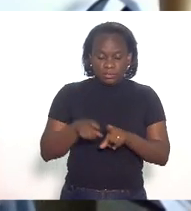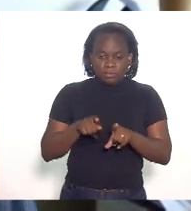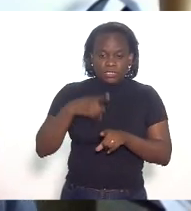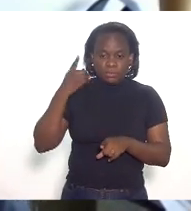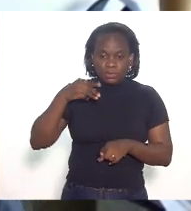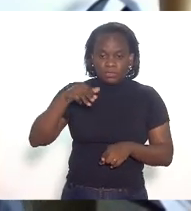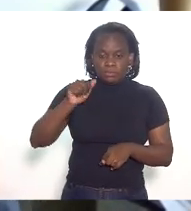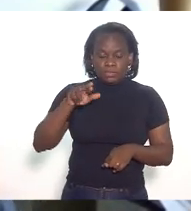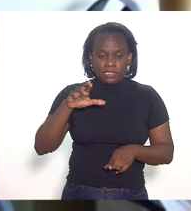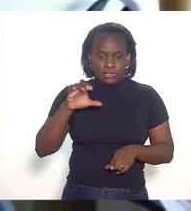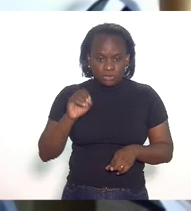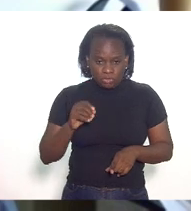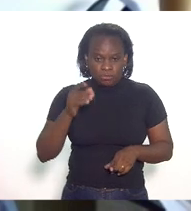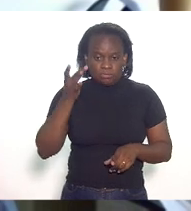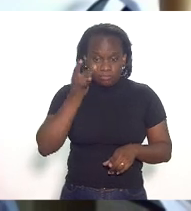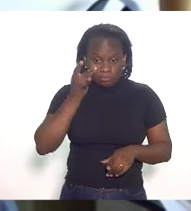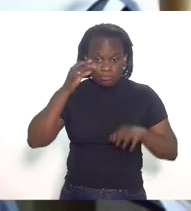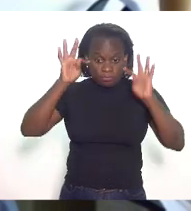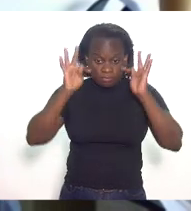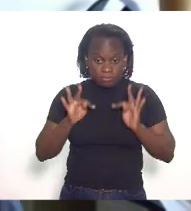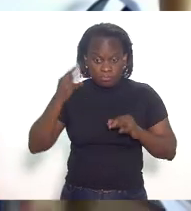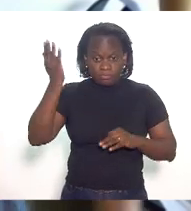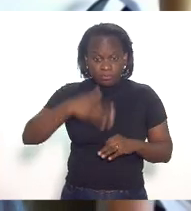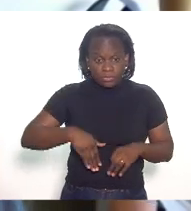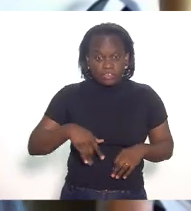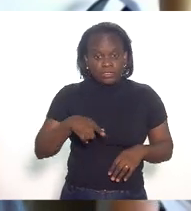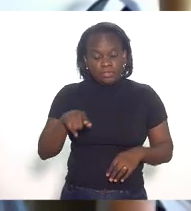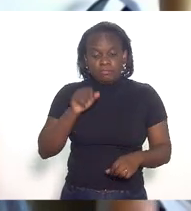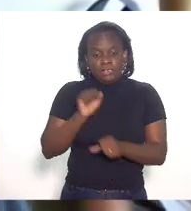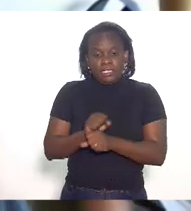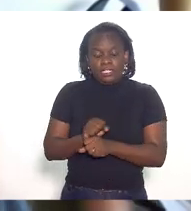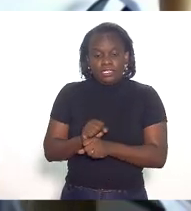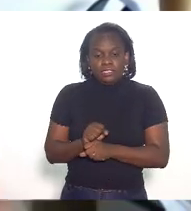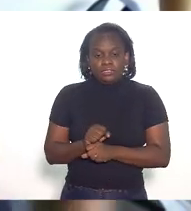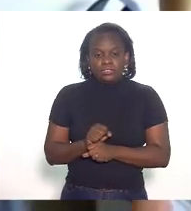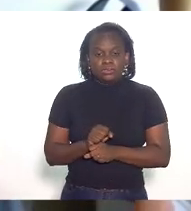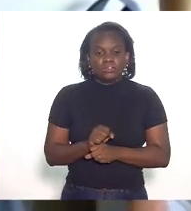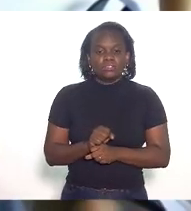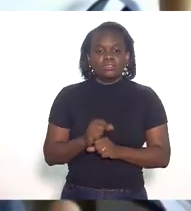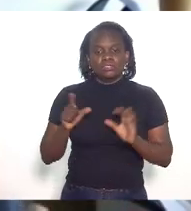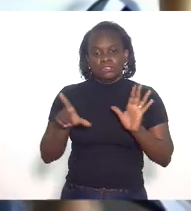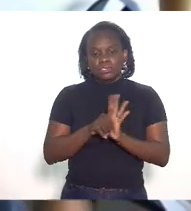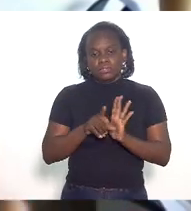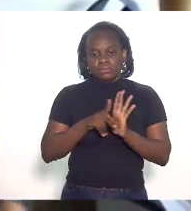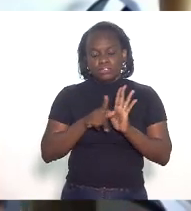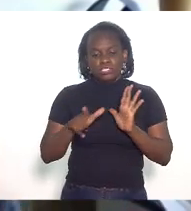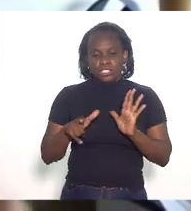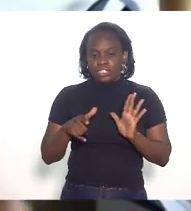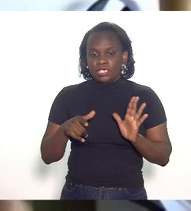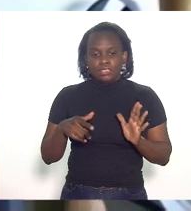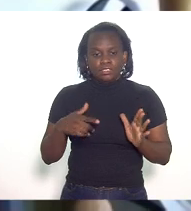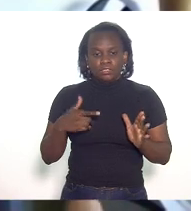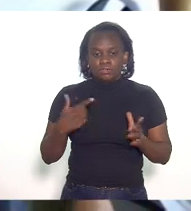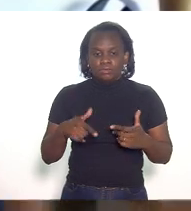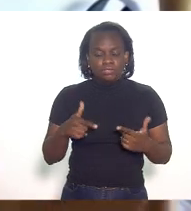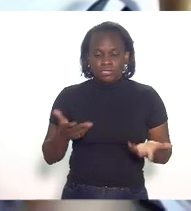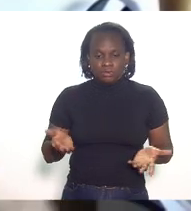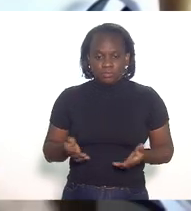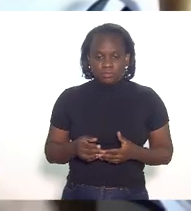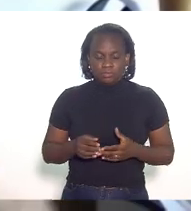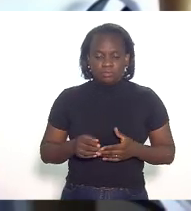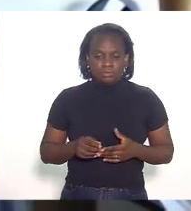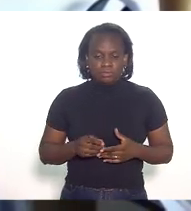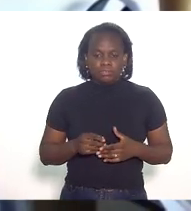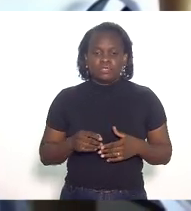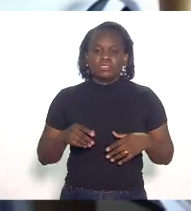Pacheco testemunha está aí parado o projeto de lei da moagem do trigo eu